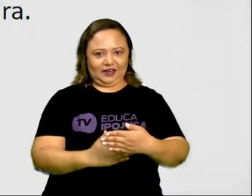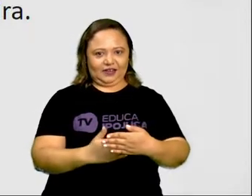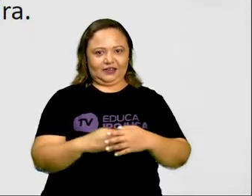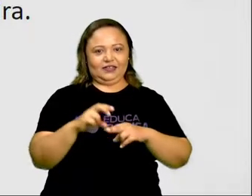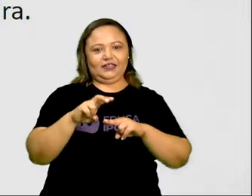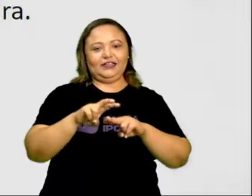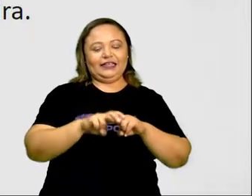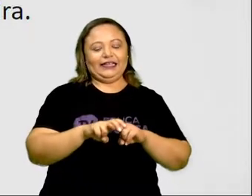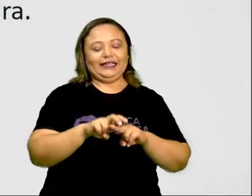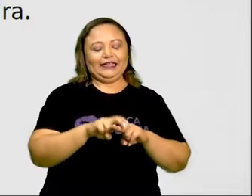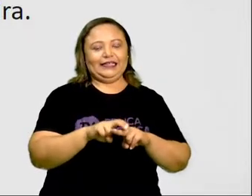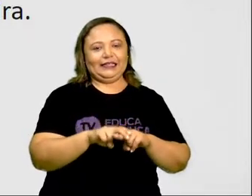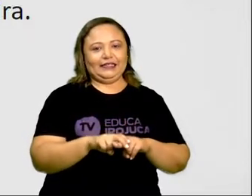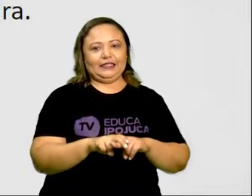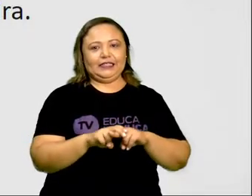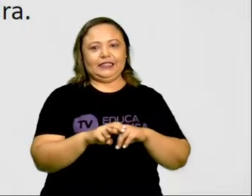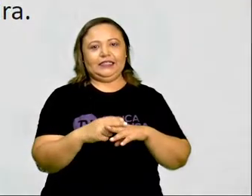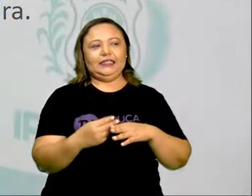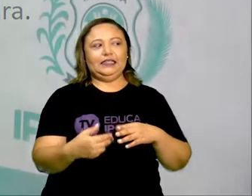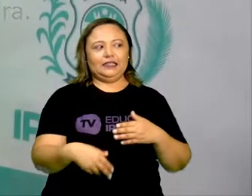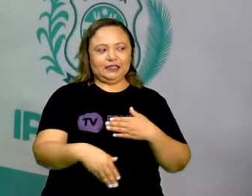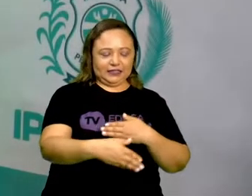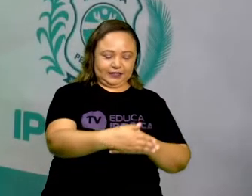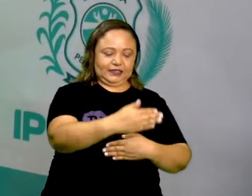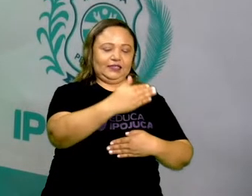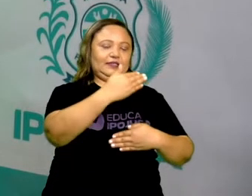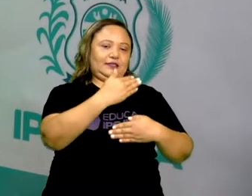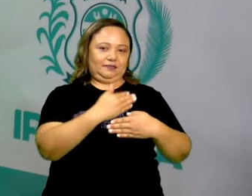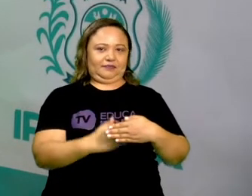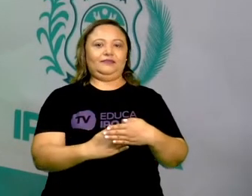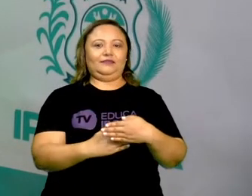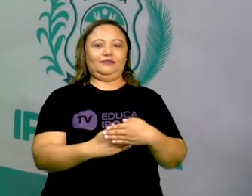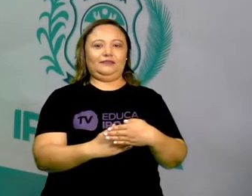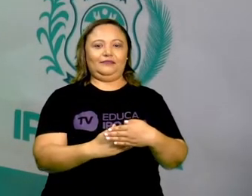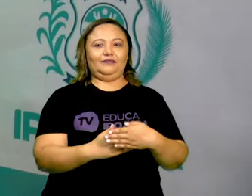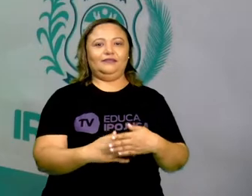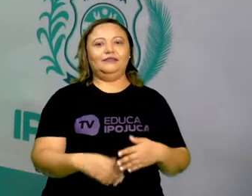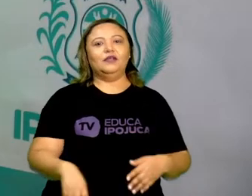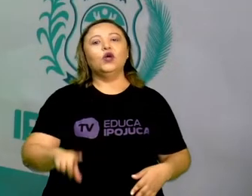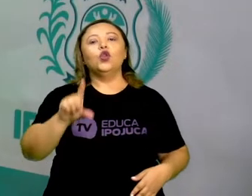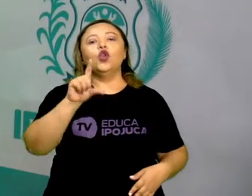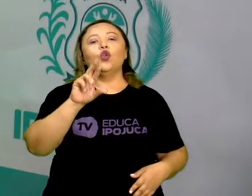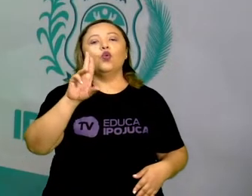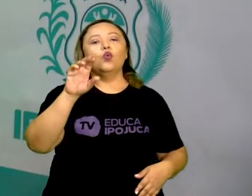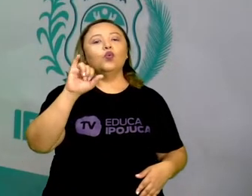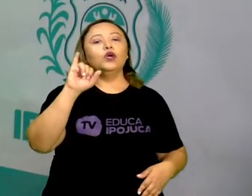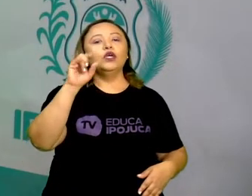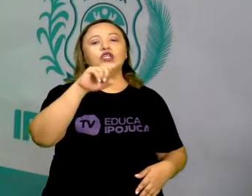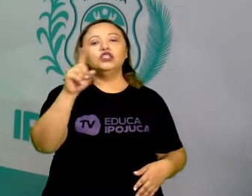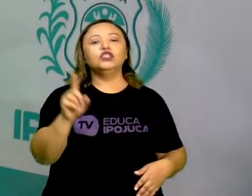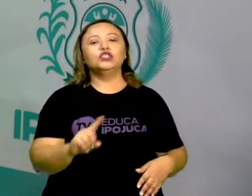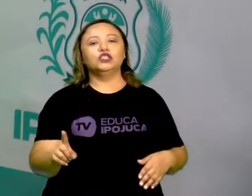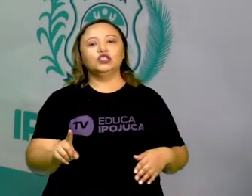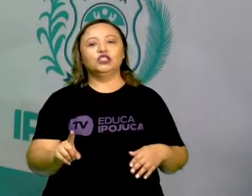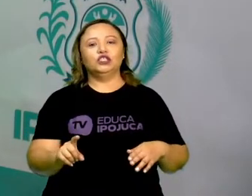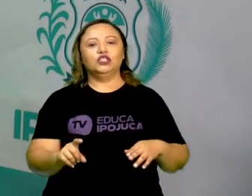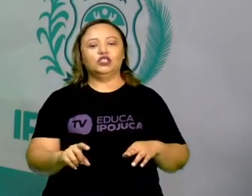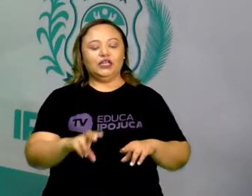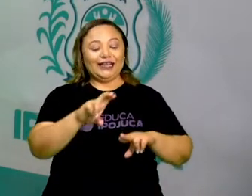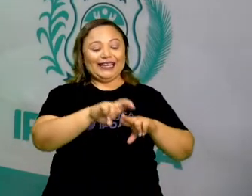Aqui ou aqui? Muito bem. Bruna é esta. Luiz está embaixo da cadeira.